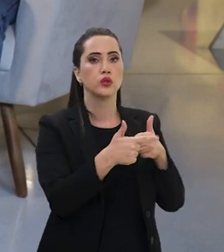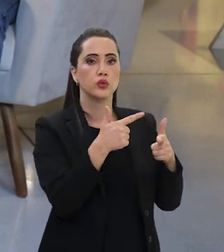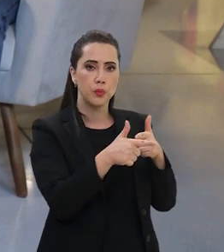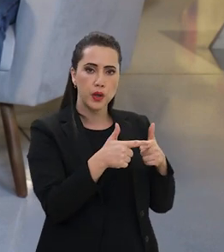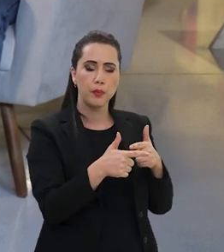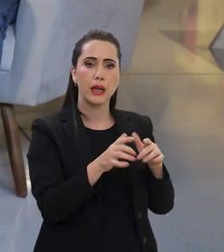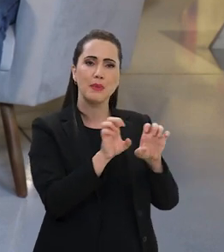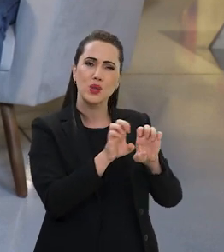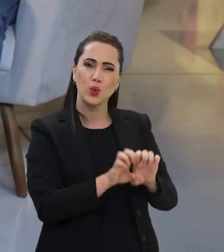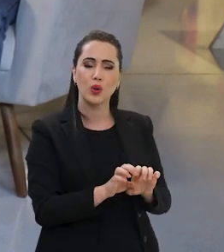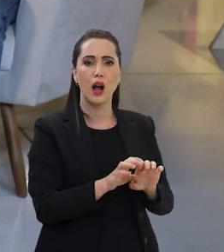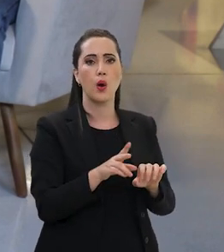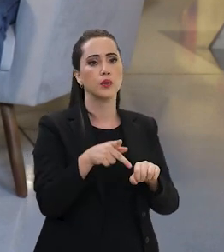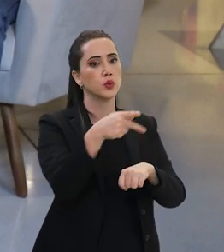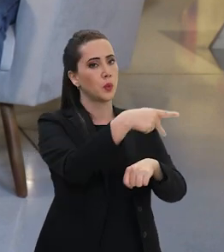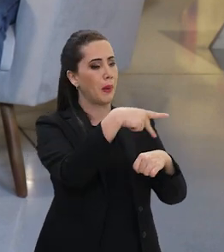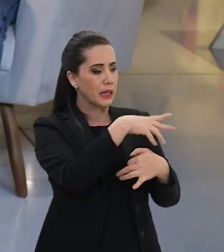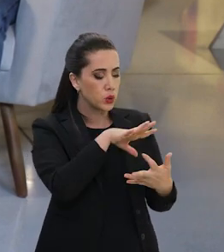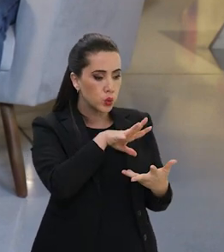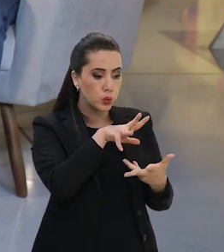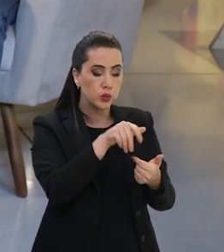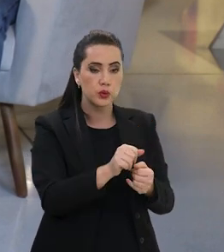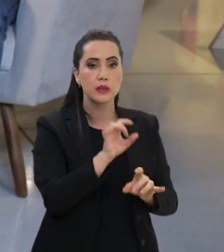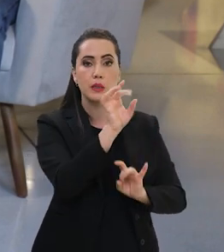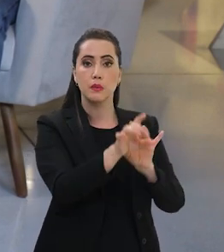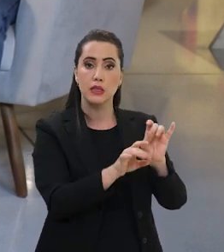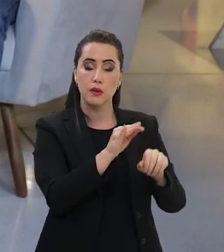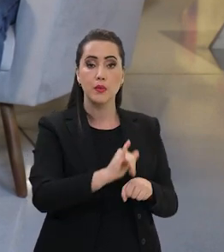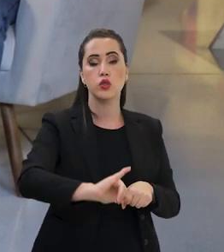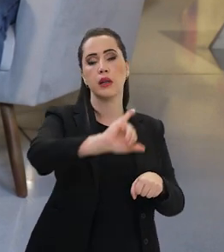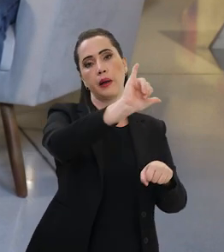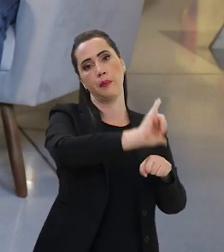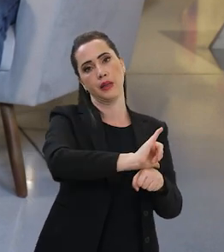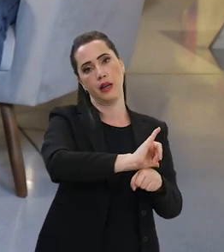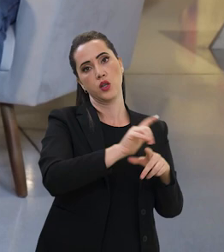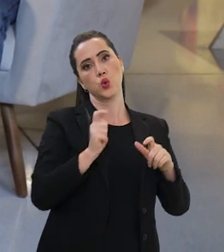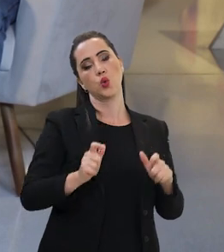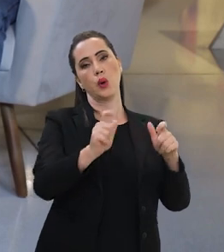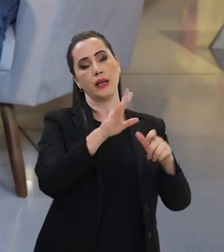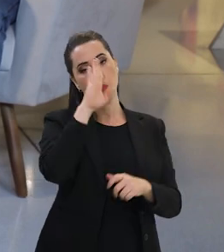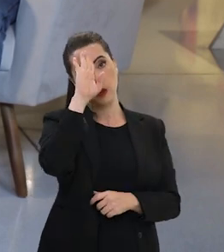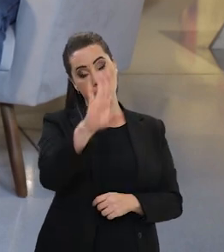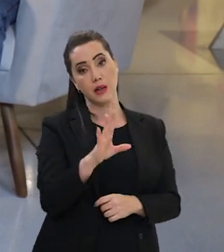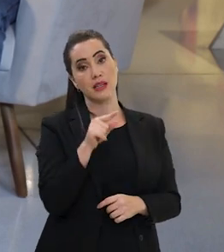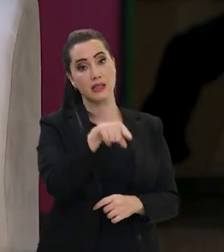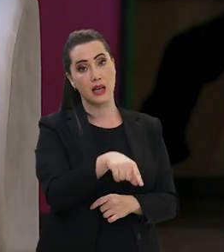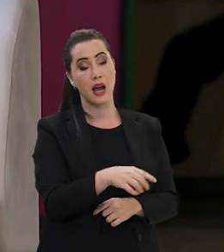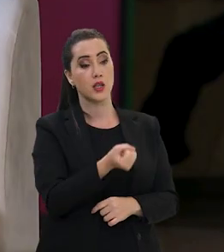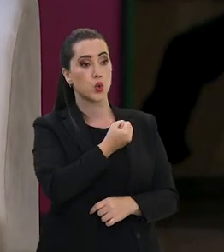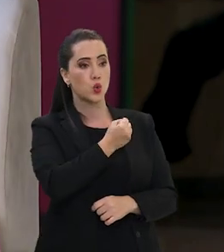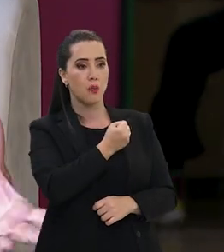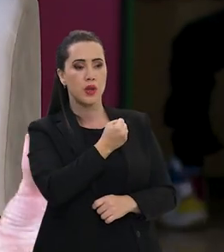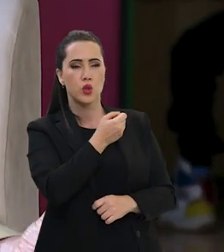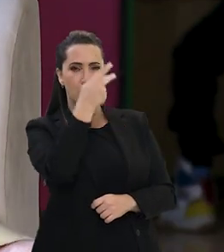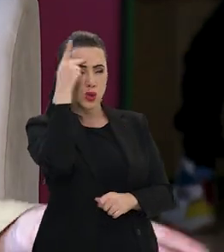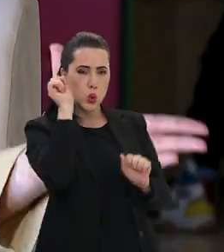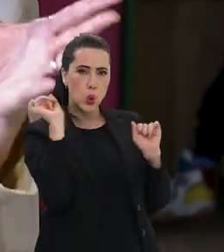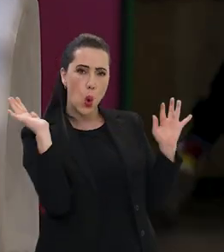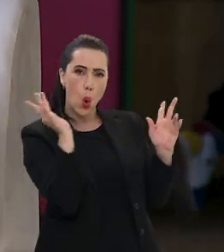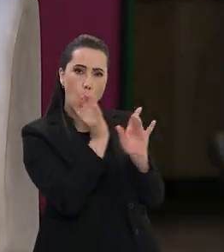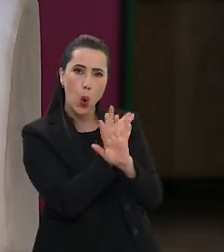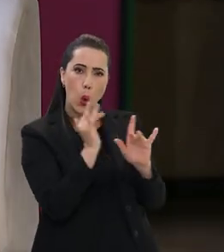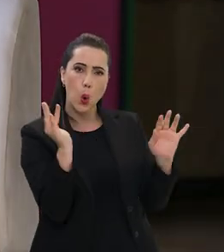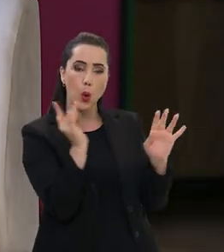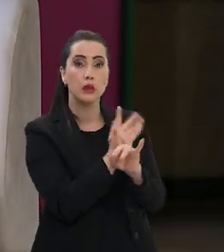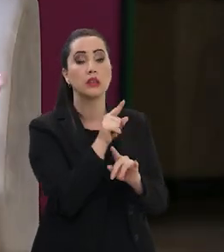um problema estrutural hoje nos países, em todo o país do mundo, hoje, especialmente nas capitais, nos grandes centros, essa